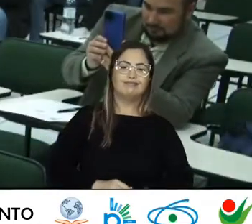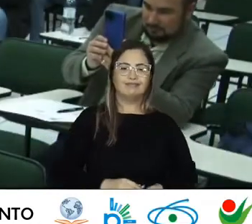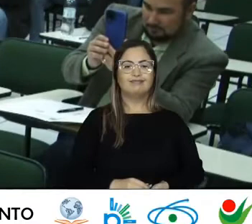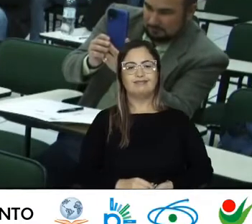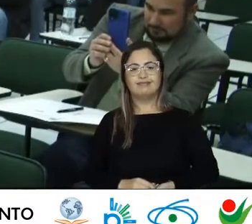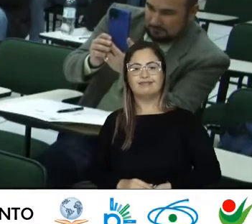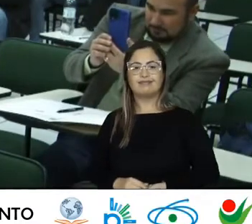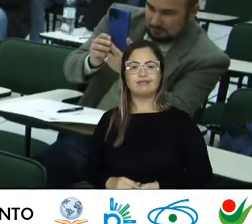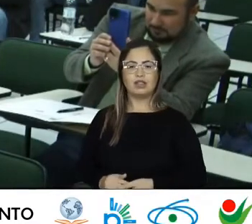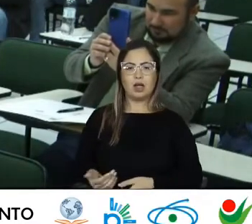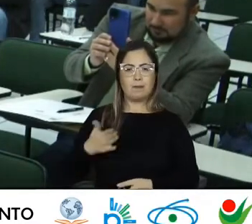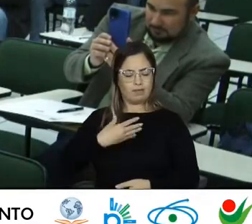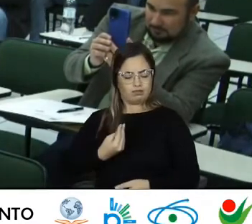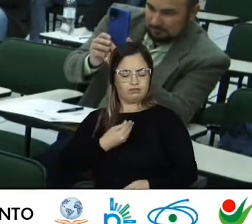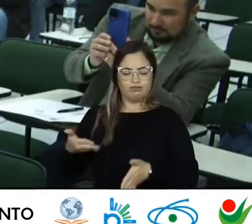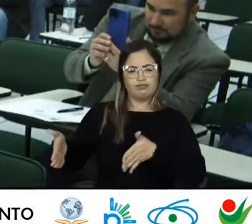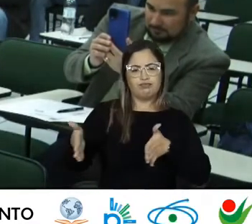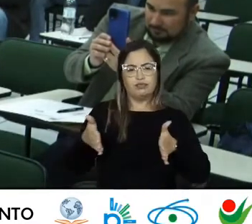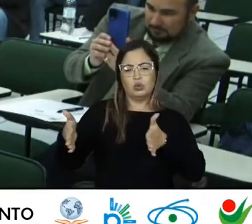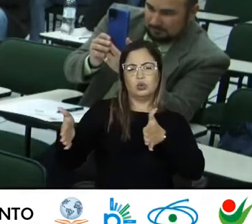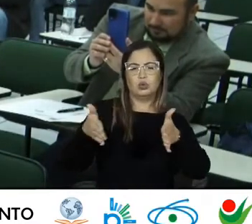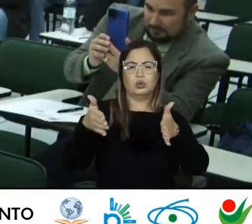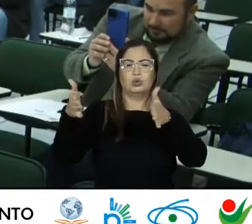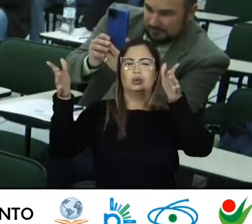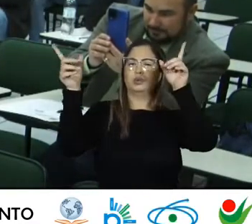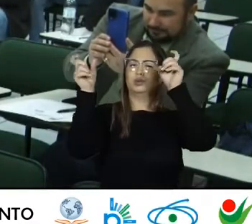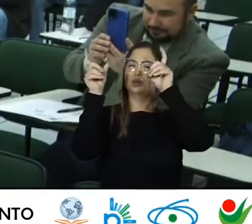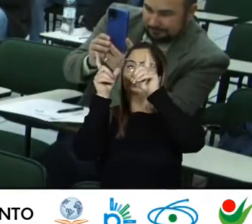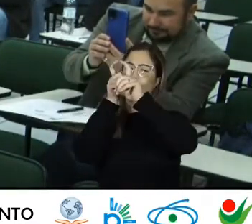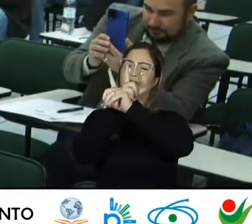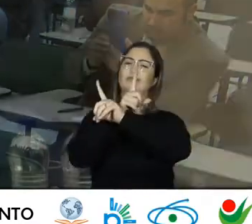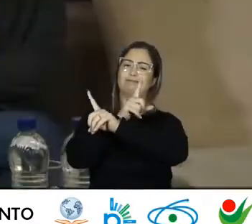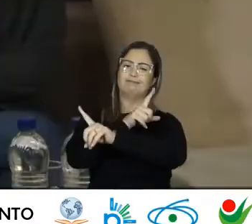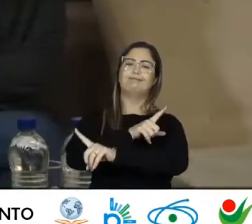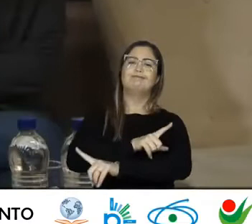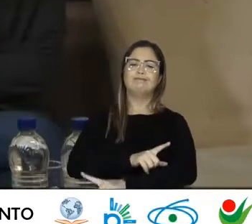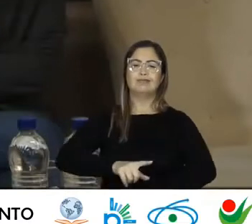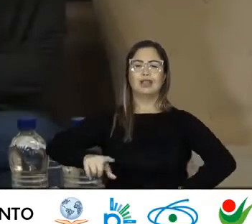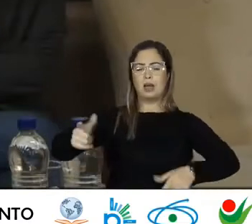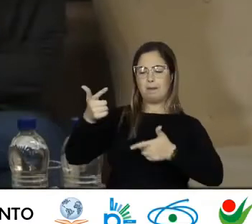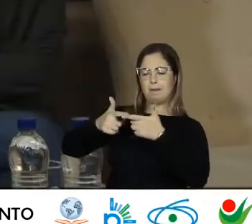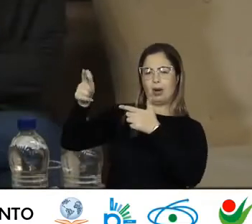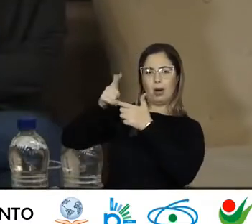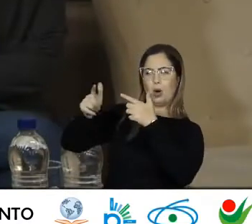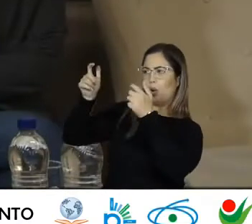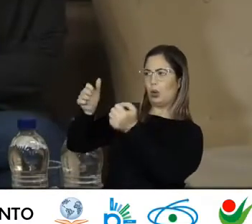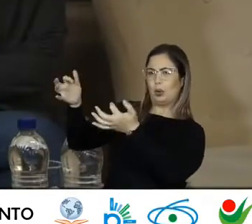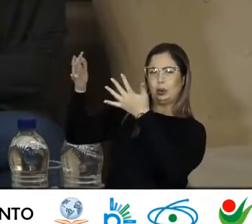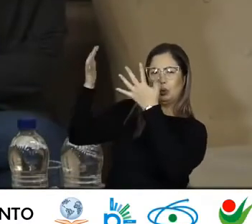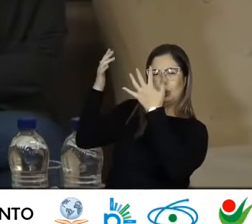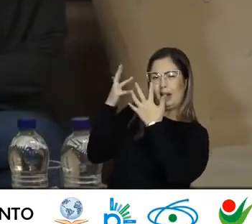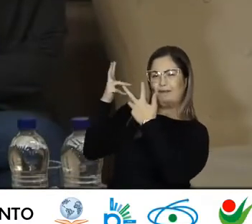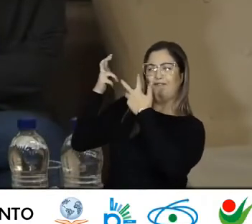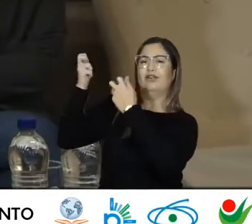O meu caminho É corrente de mar É vento aniar É chuva